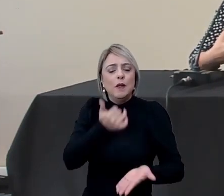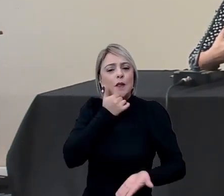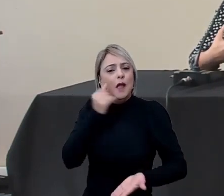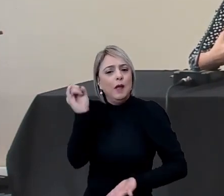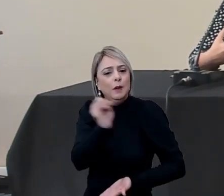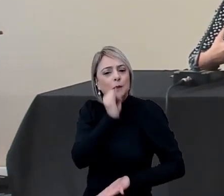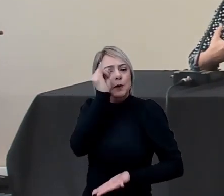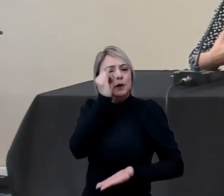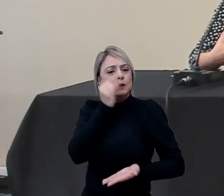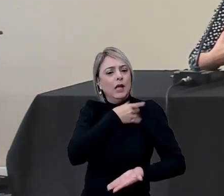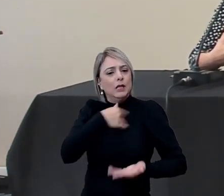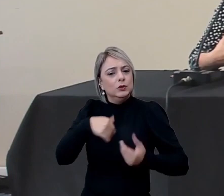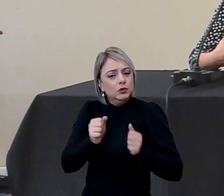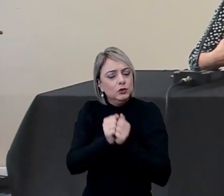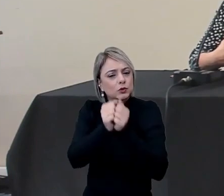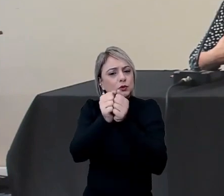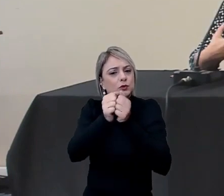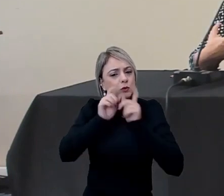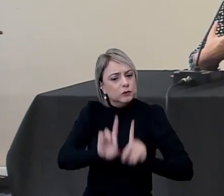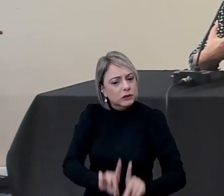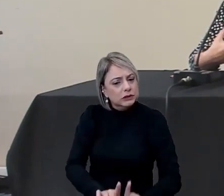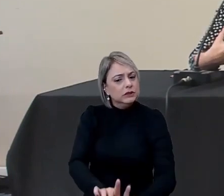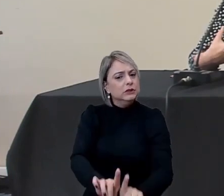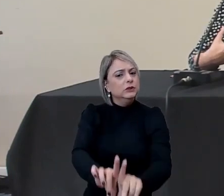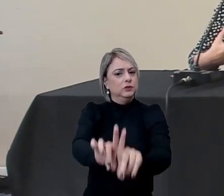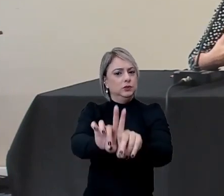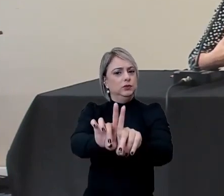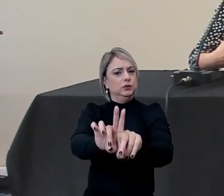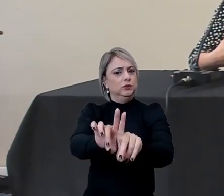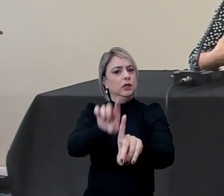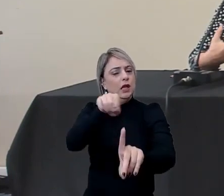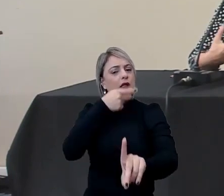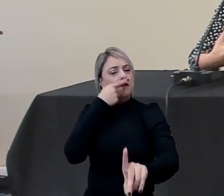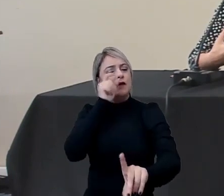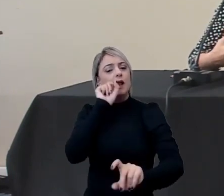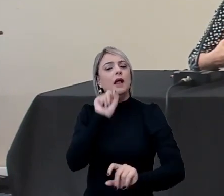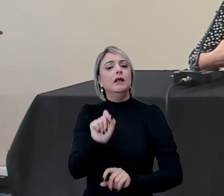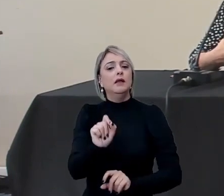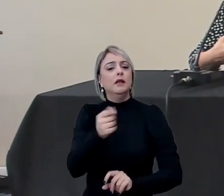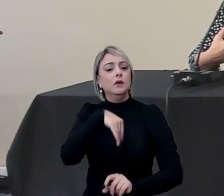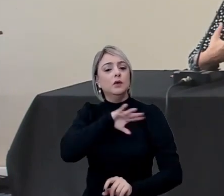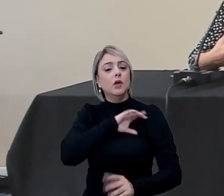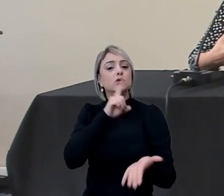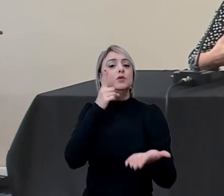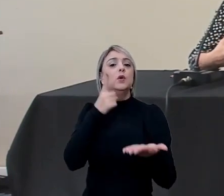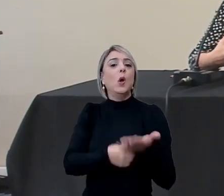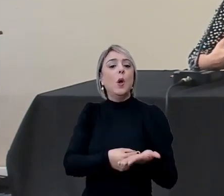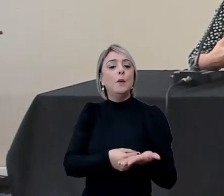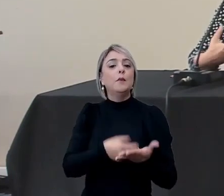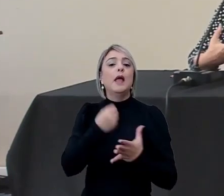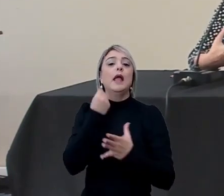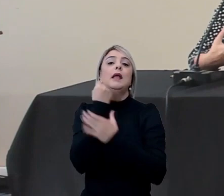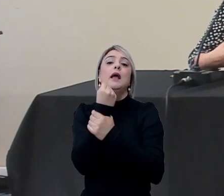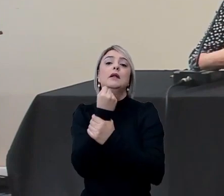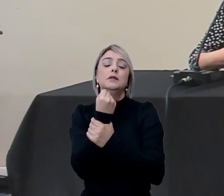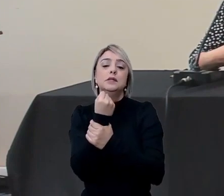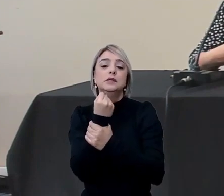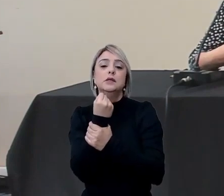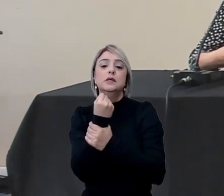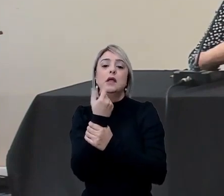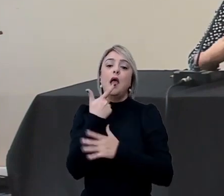de estarmos juntos, de seguirmos juntos, e dizer para vocês que o nosso compromisso é garantir